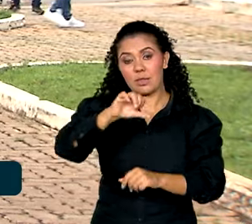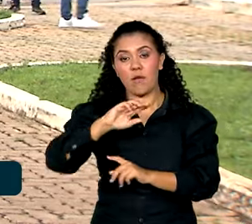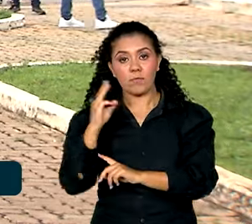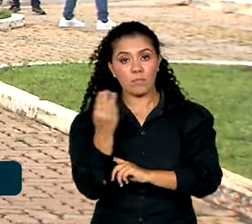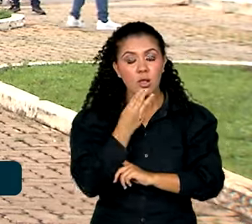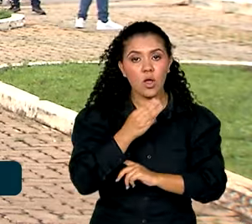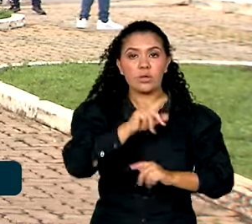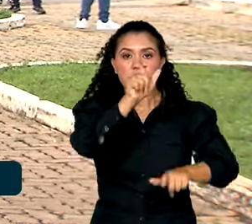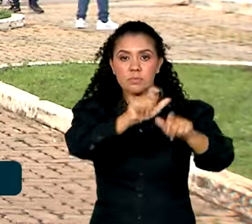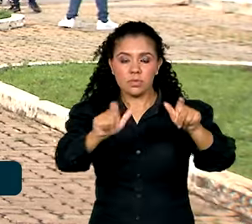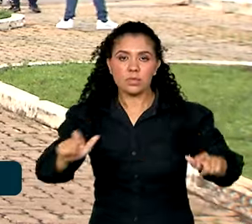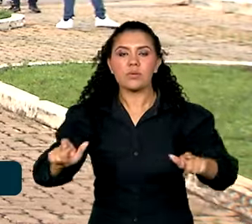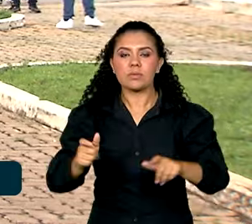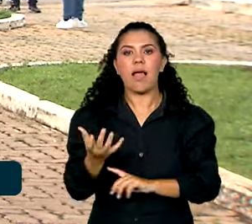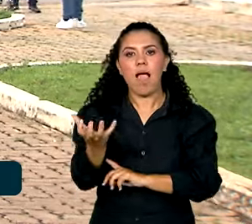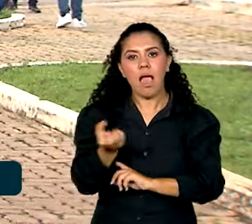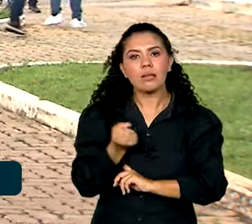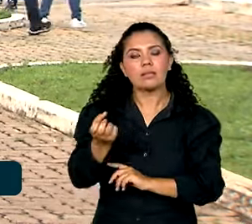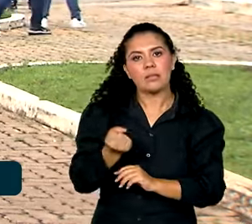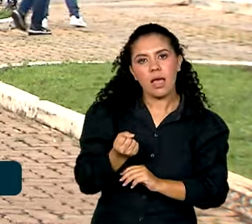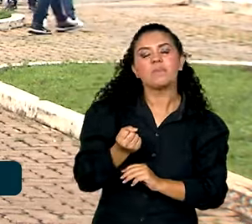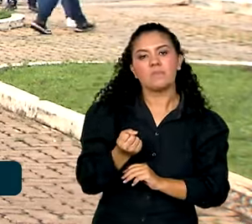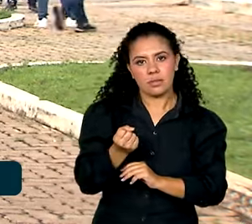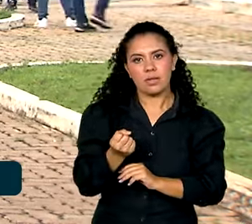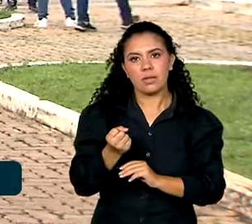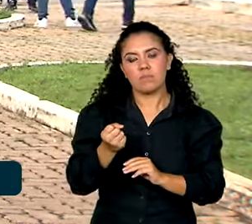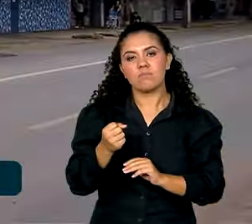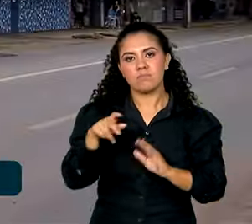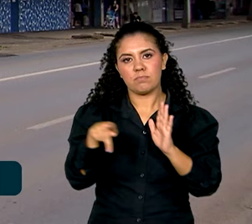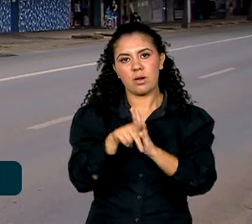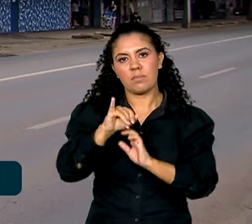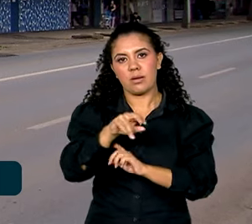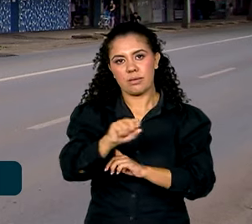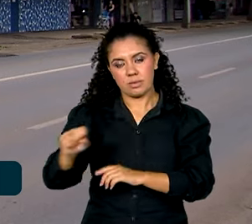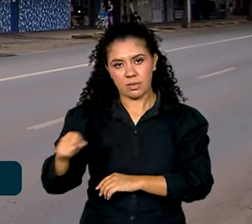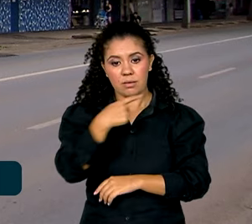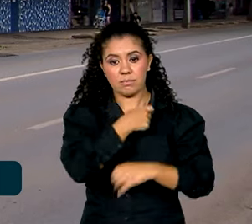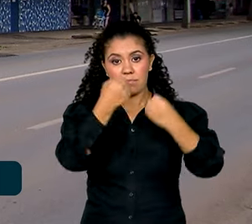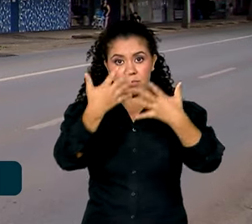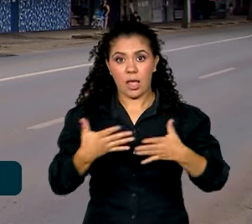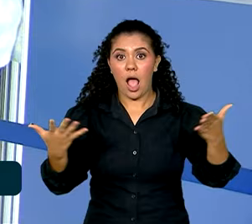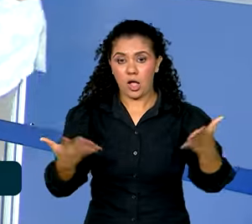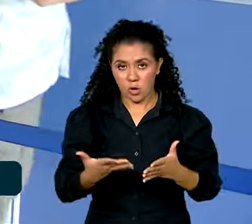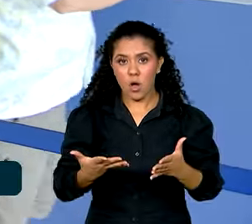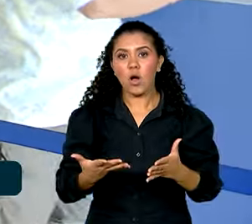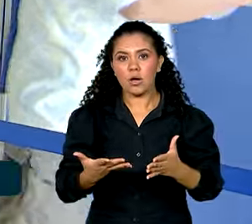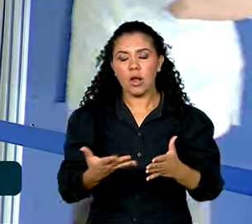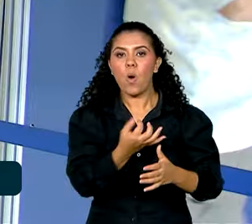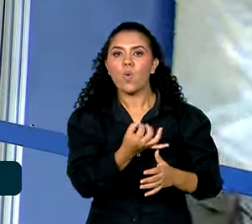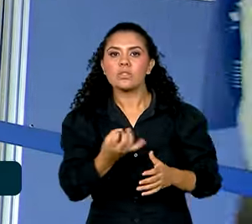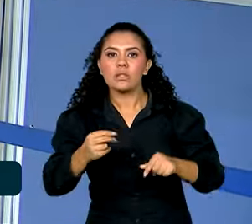mil pessoas recebem algum tipo de benefício do INSS. Ao reforçar o quadro, a meta é